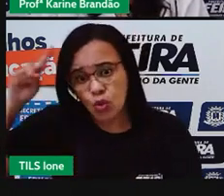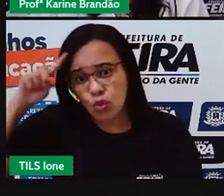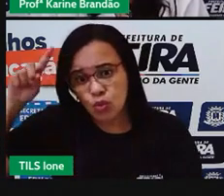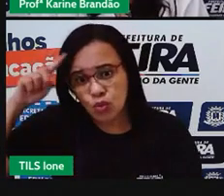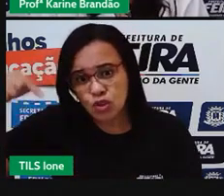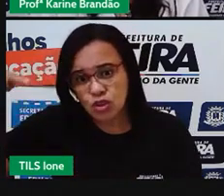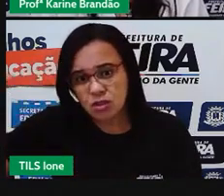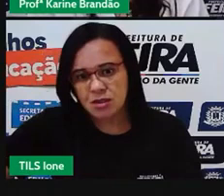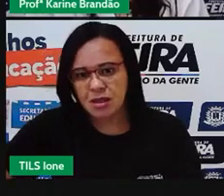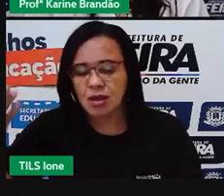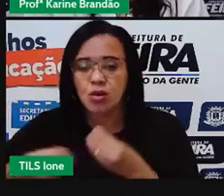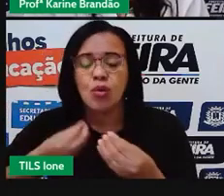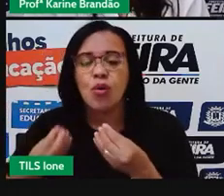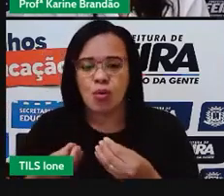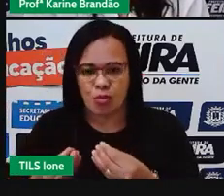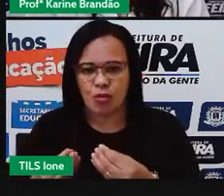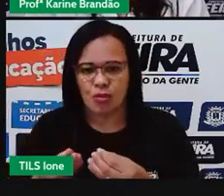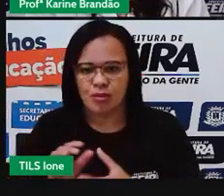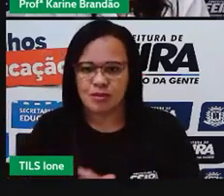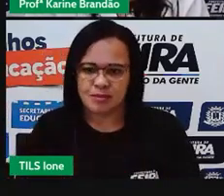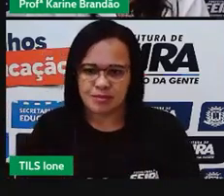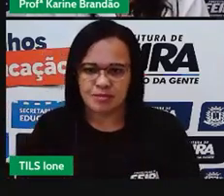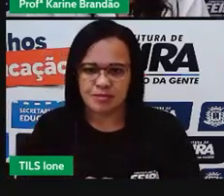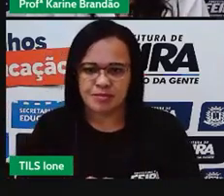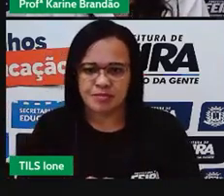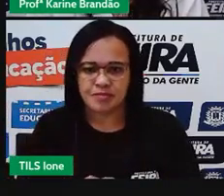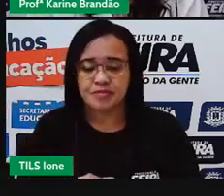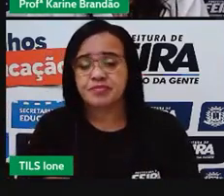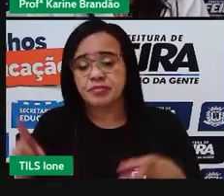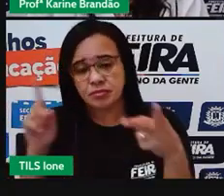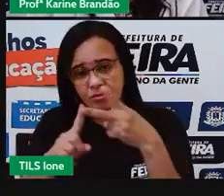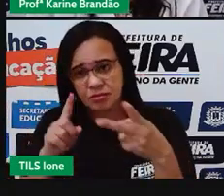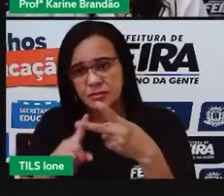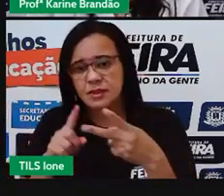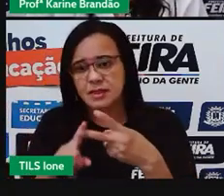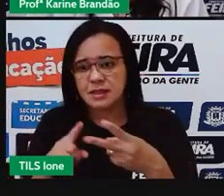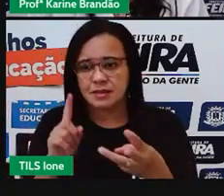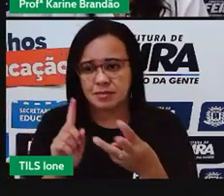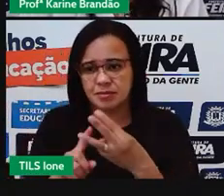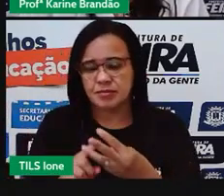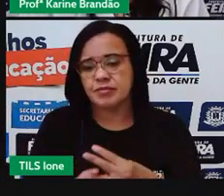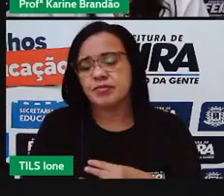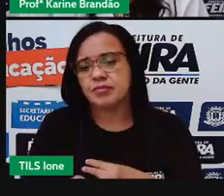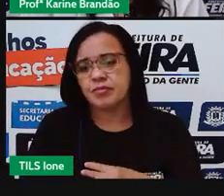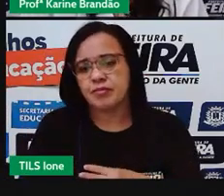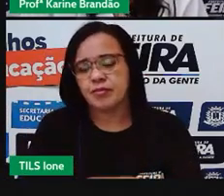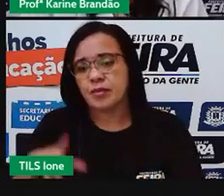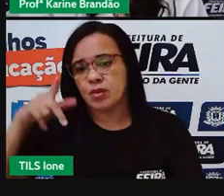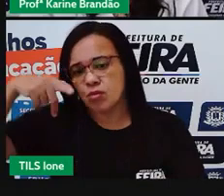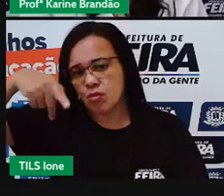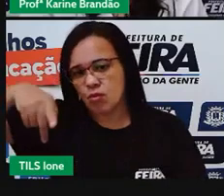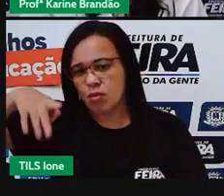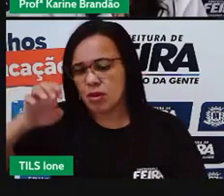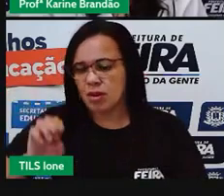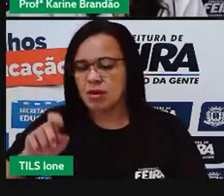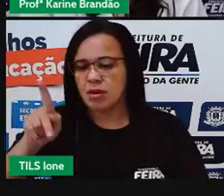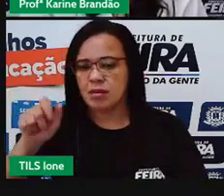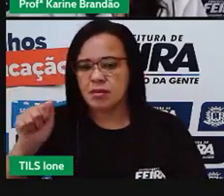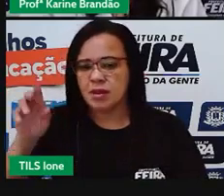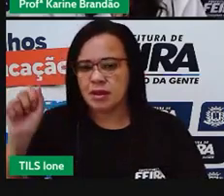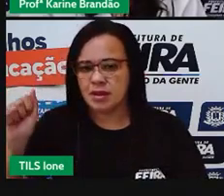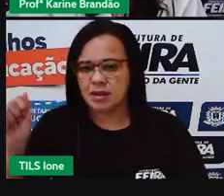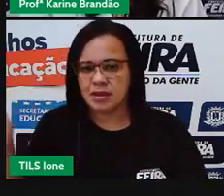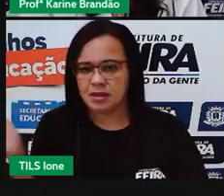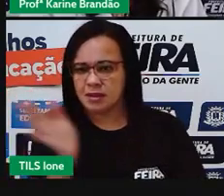E aí, então, a gente pode pensar numa pegada hídrica pessoal, por exemplo, né? E a gente pensa também em nossa